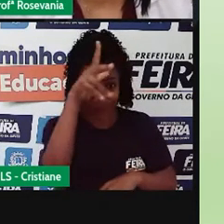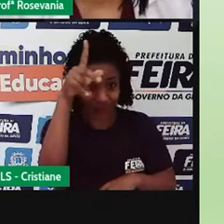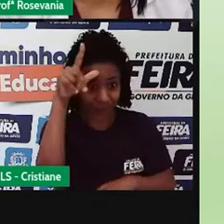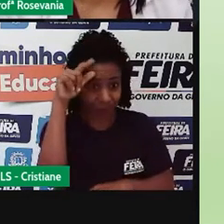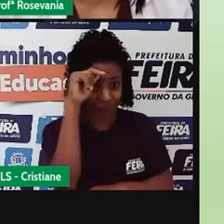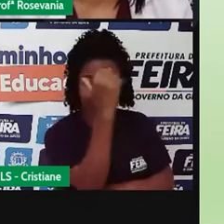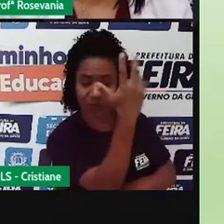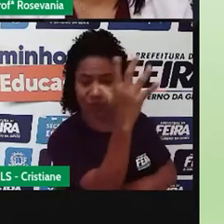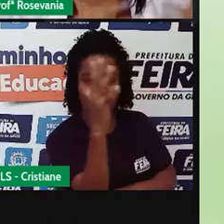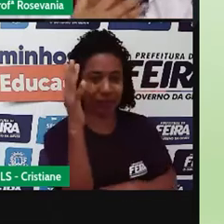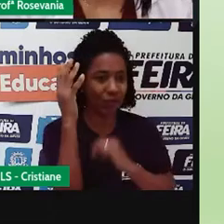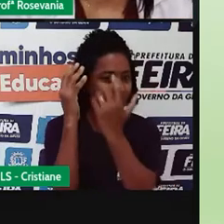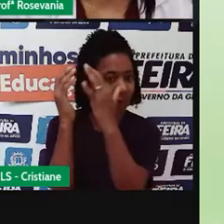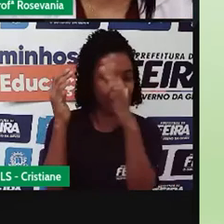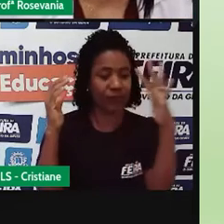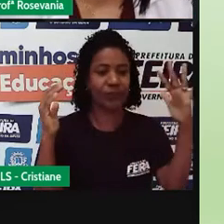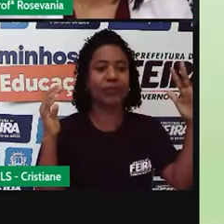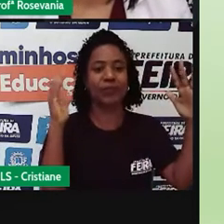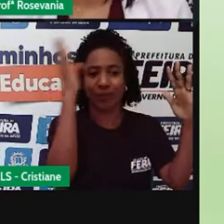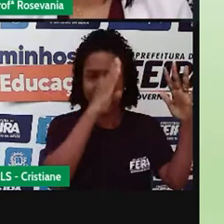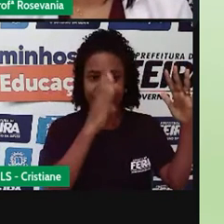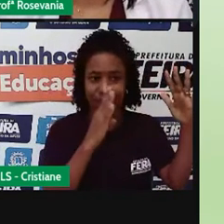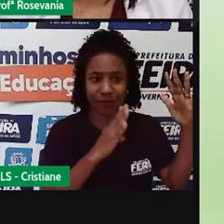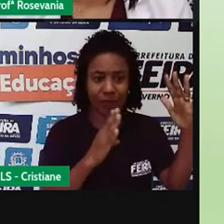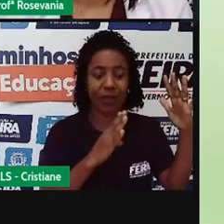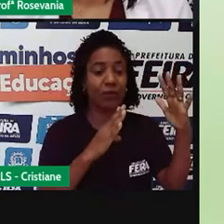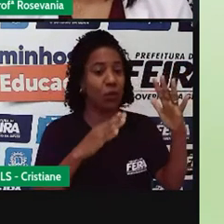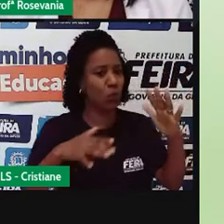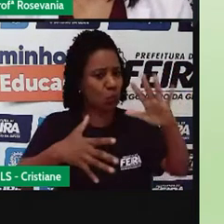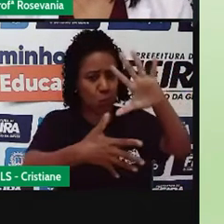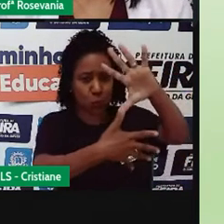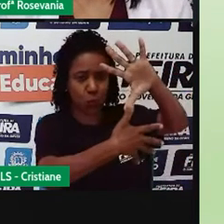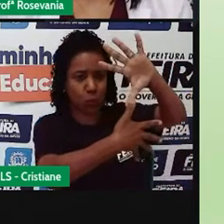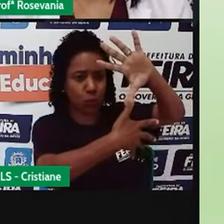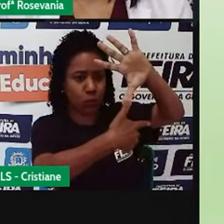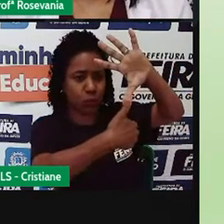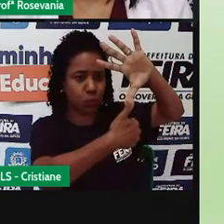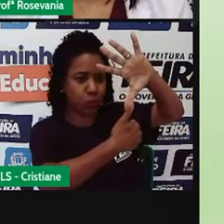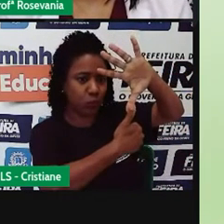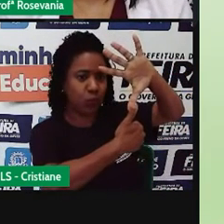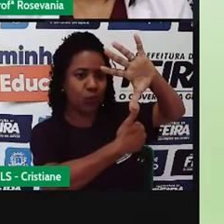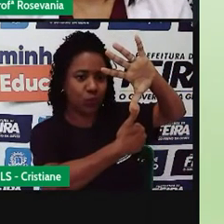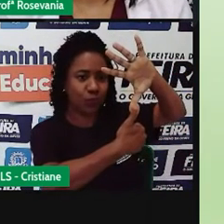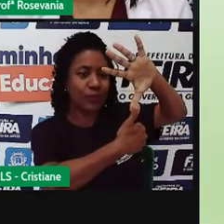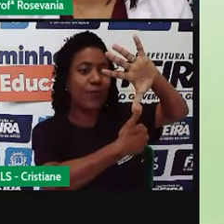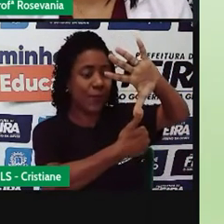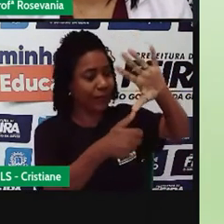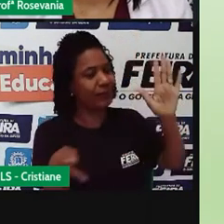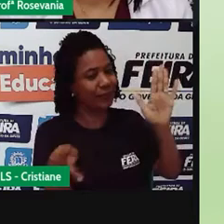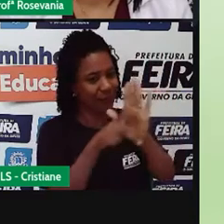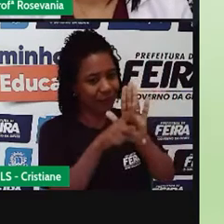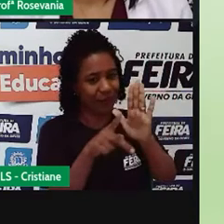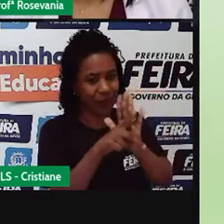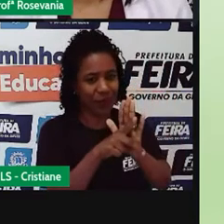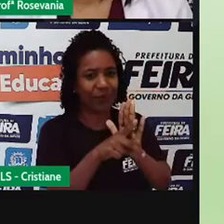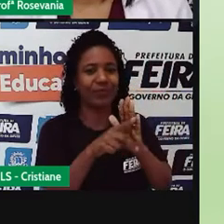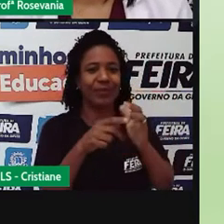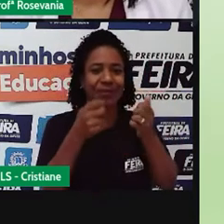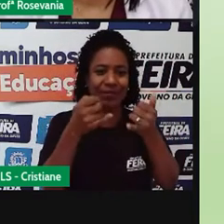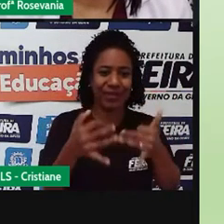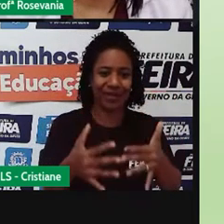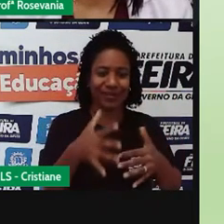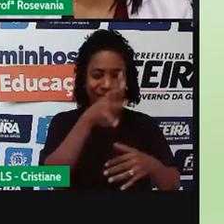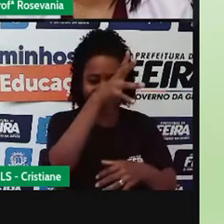ali no limite do território brasileiro, ela continua para o restante da América do Sul, mas, de qualquer forma, a gente hoje vai falar somente da